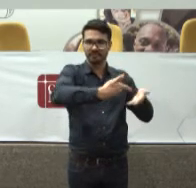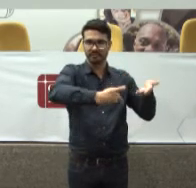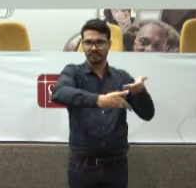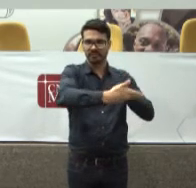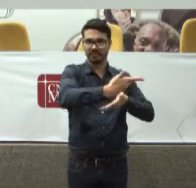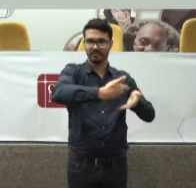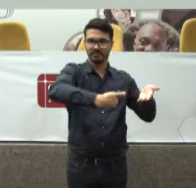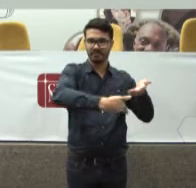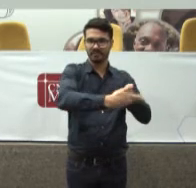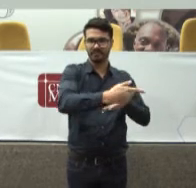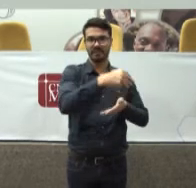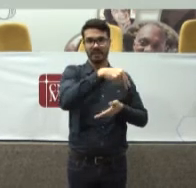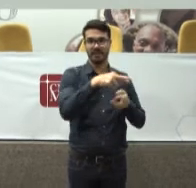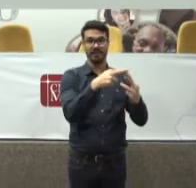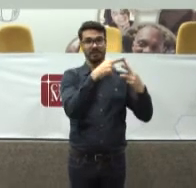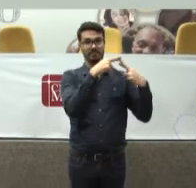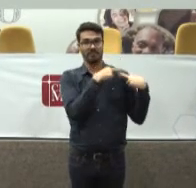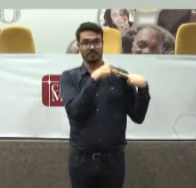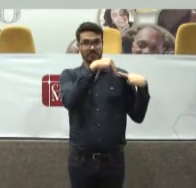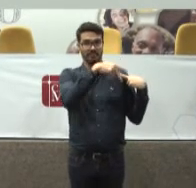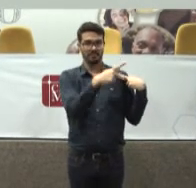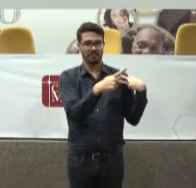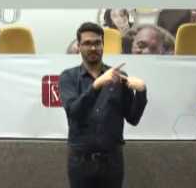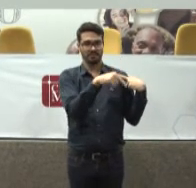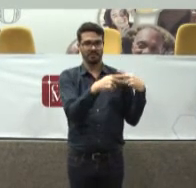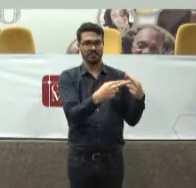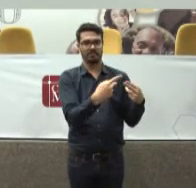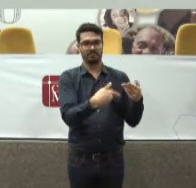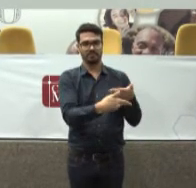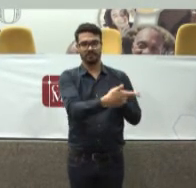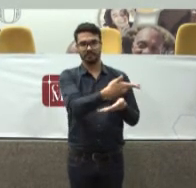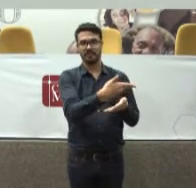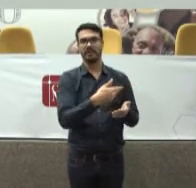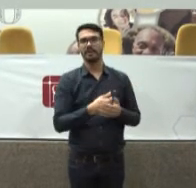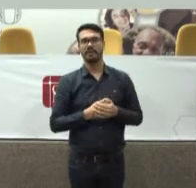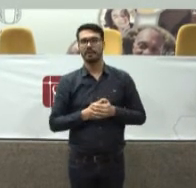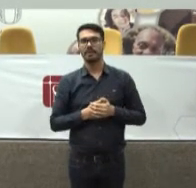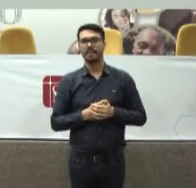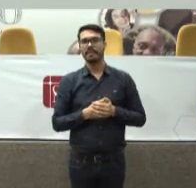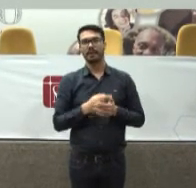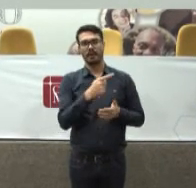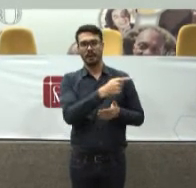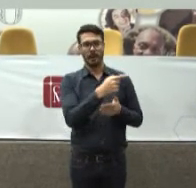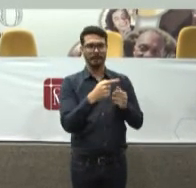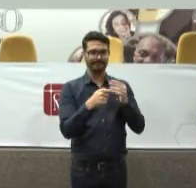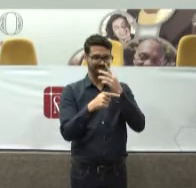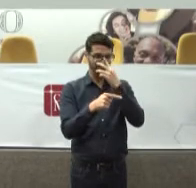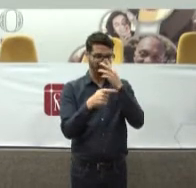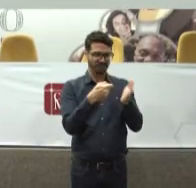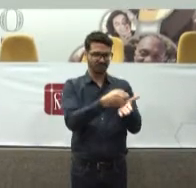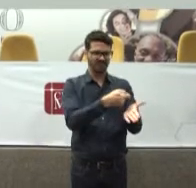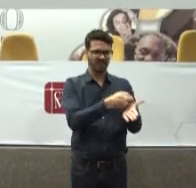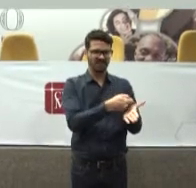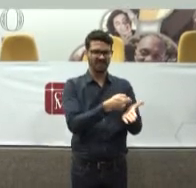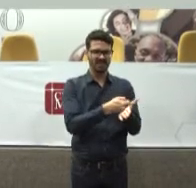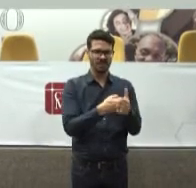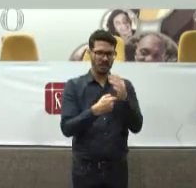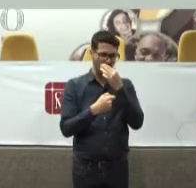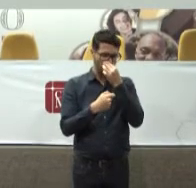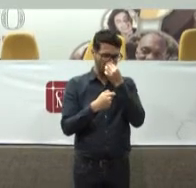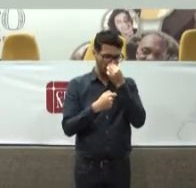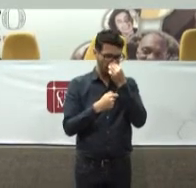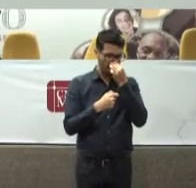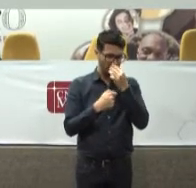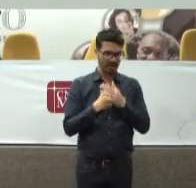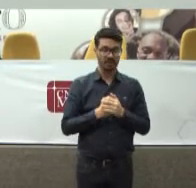Mediador É isso que ele é É isso que ele é Ele não vai Ele não vai chegar lá Pra impor Ao gestor